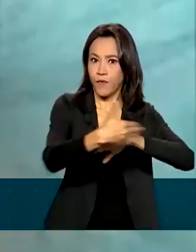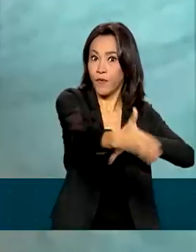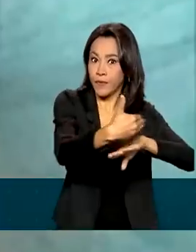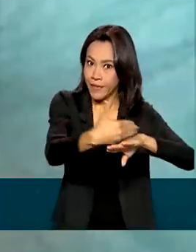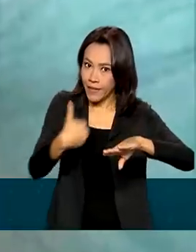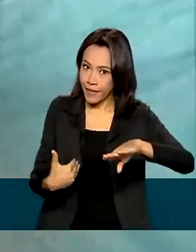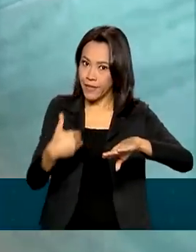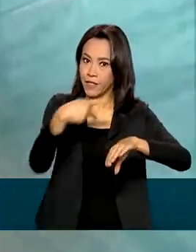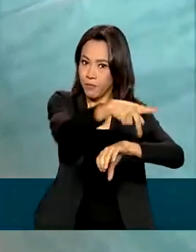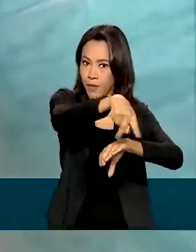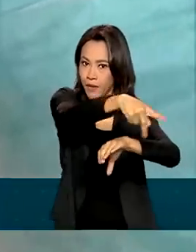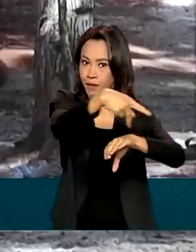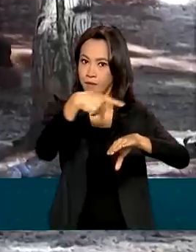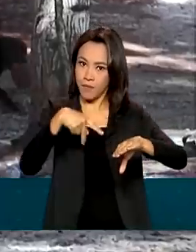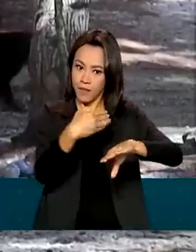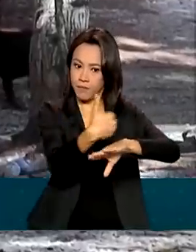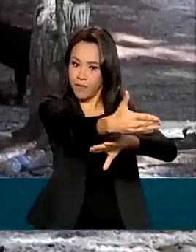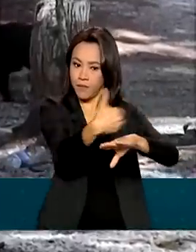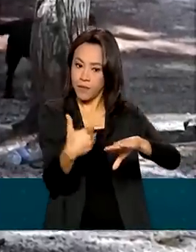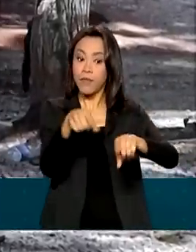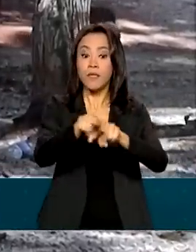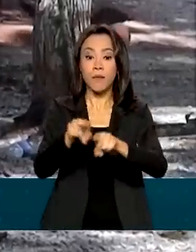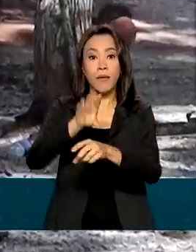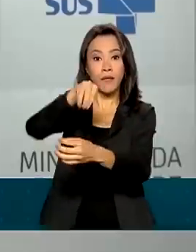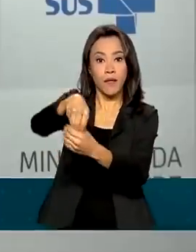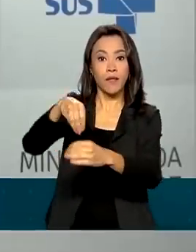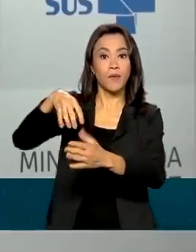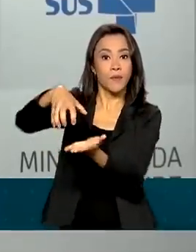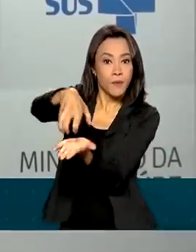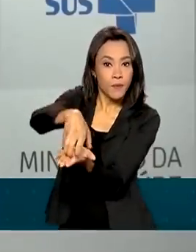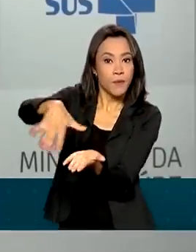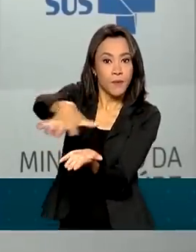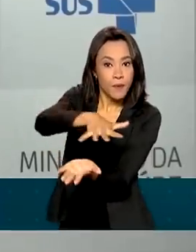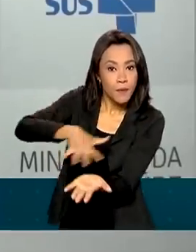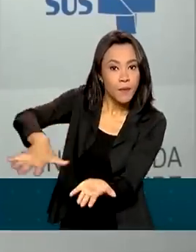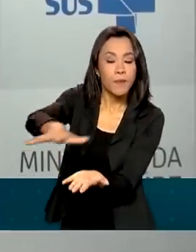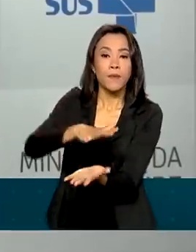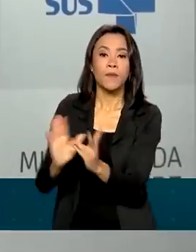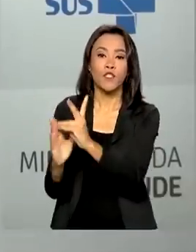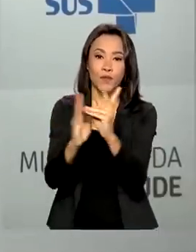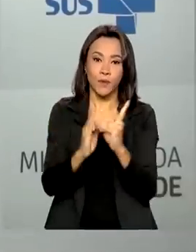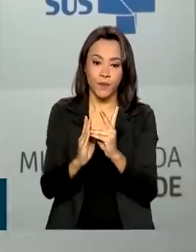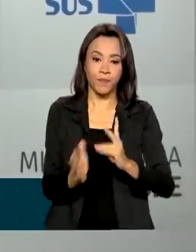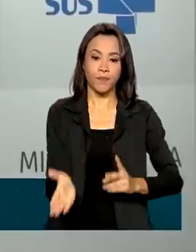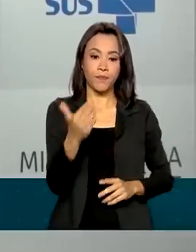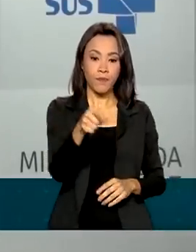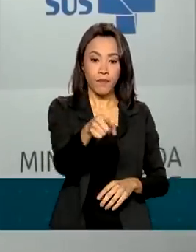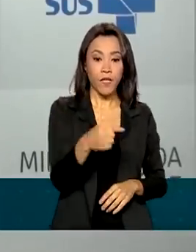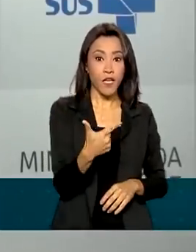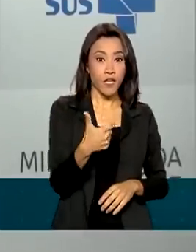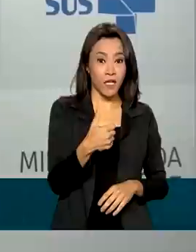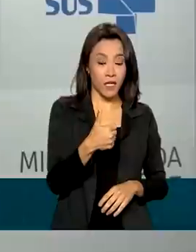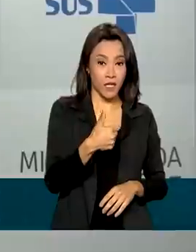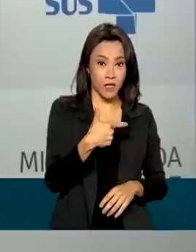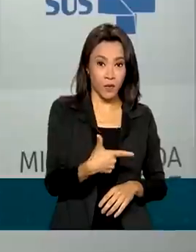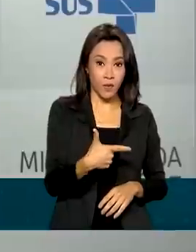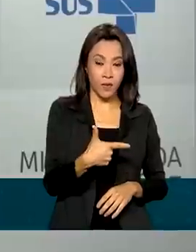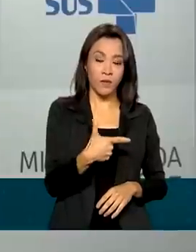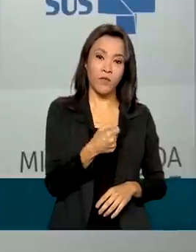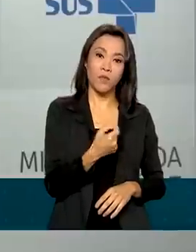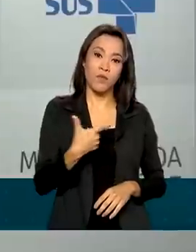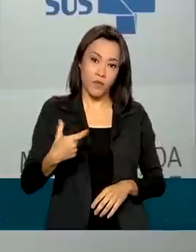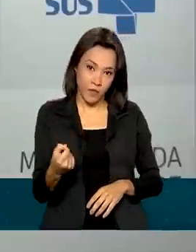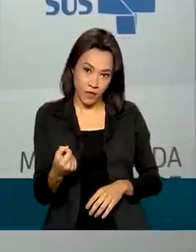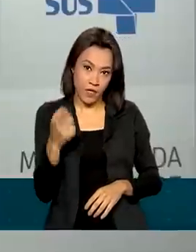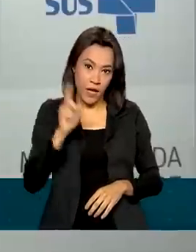e os distritos sanitários especiais indígenas. Em 2020, éramos 55 centros instalados no